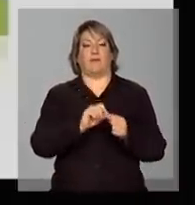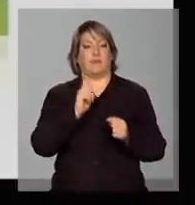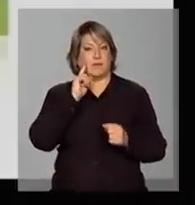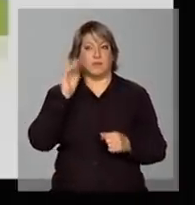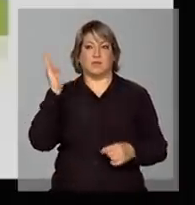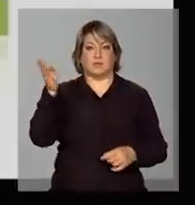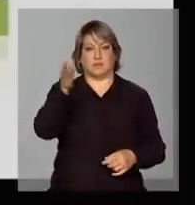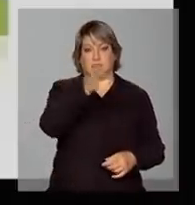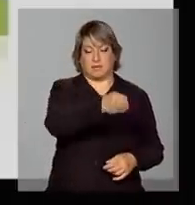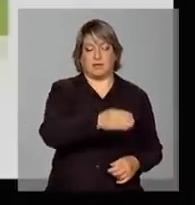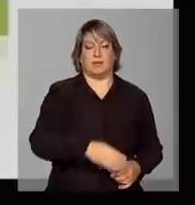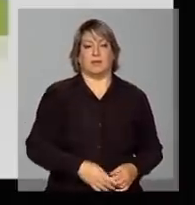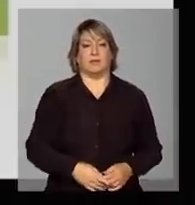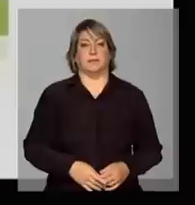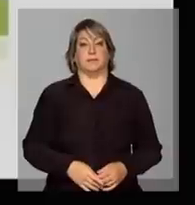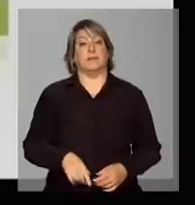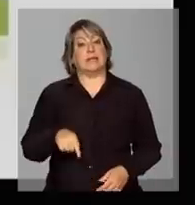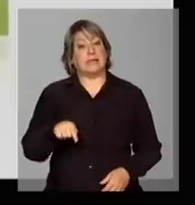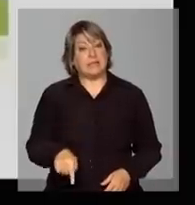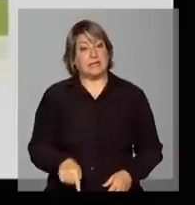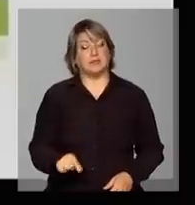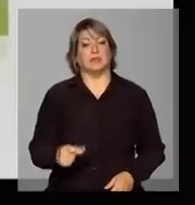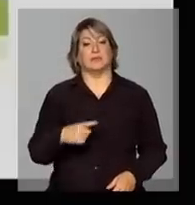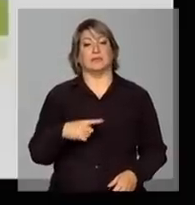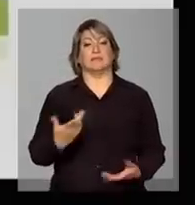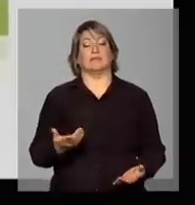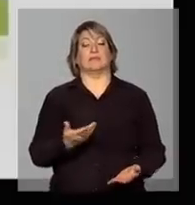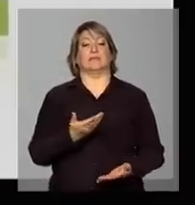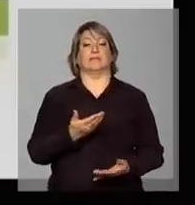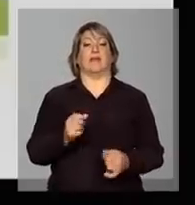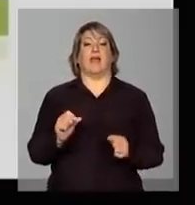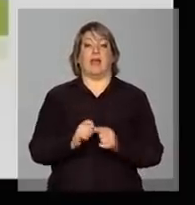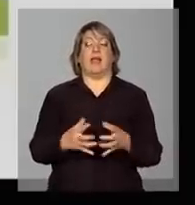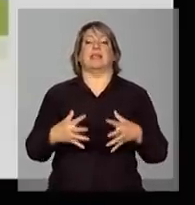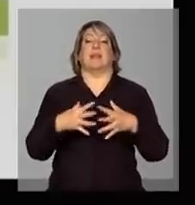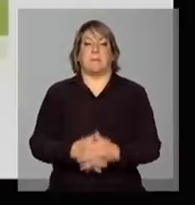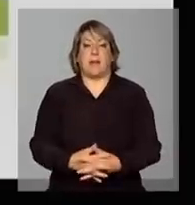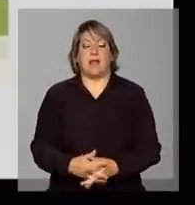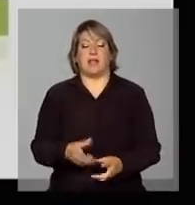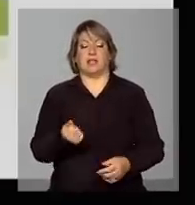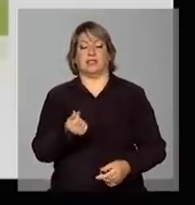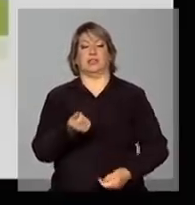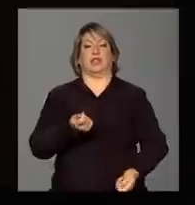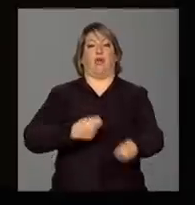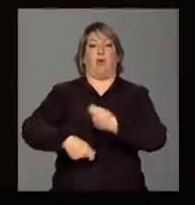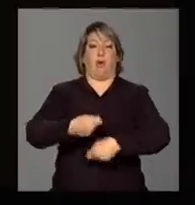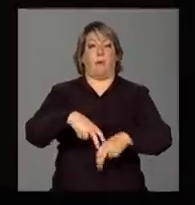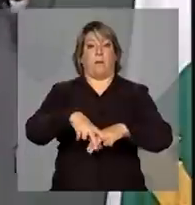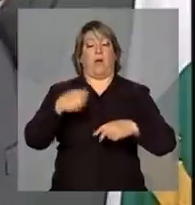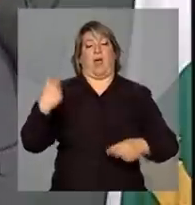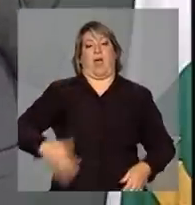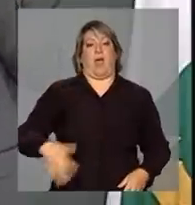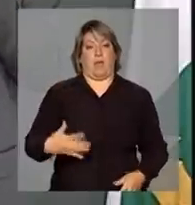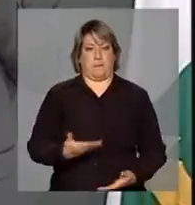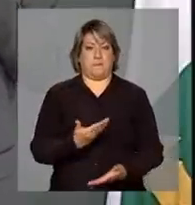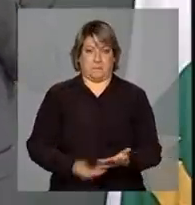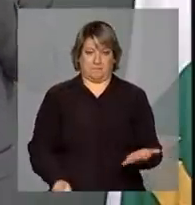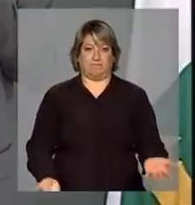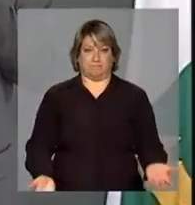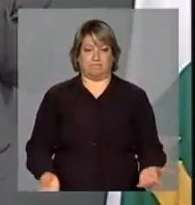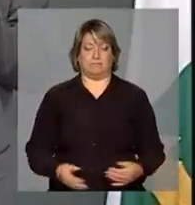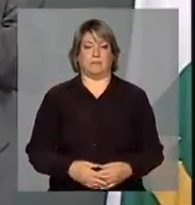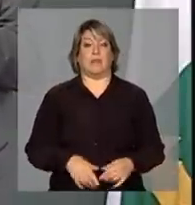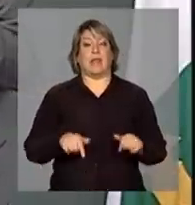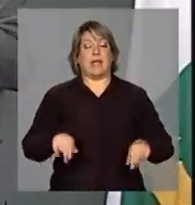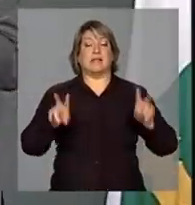campo. Ou seja, isso aqui acaba com a rentabilidade e a viabilidade da própria produção, em função do alto custo. Então, essas eram